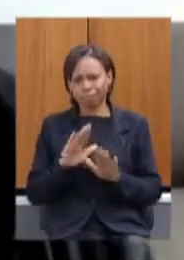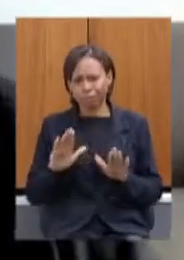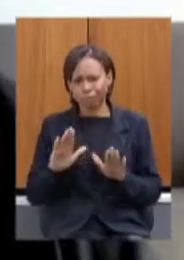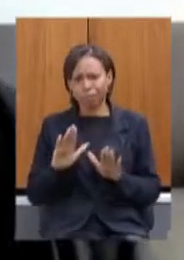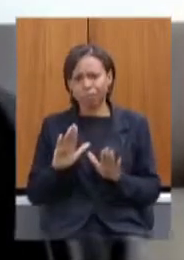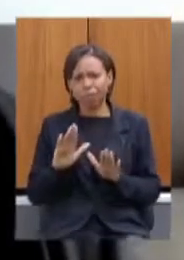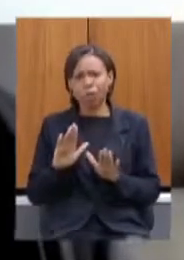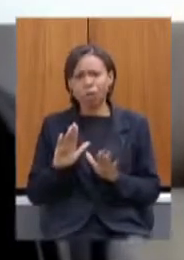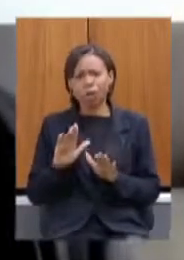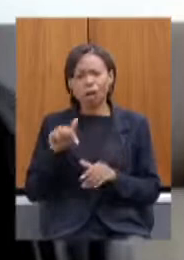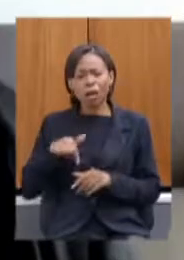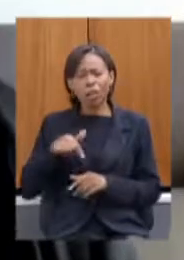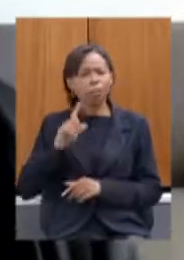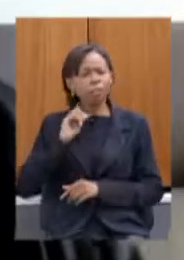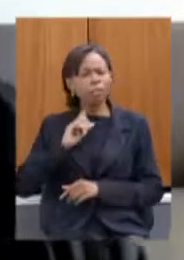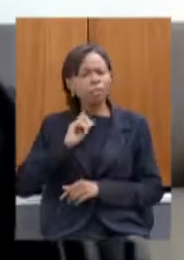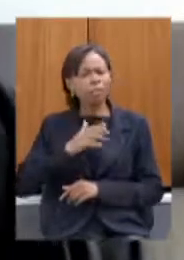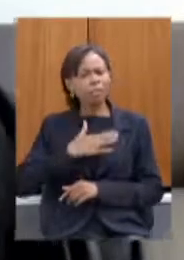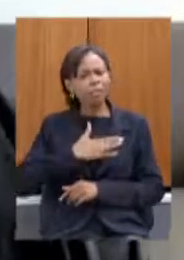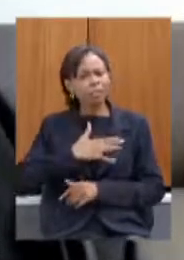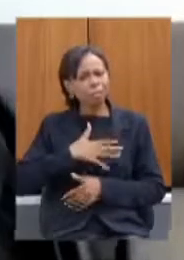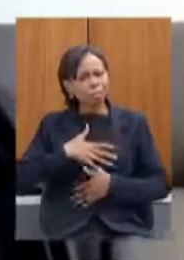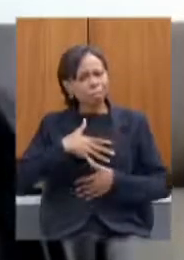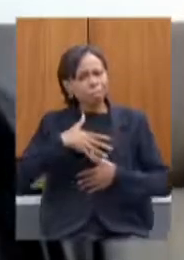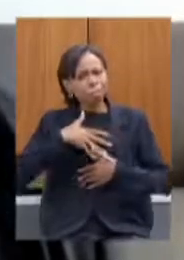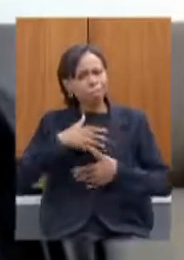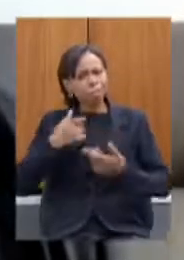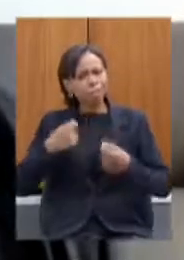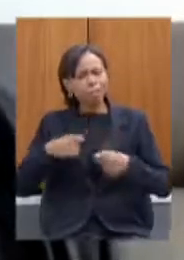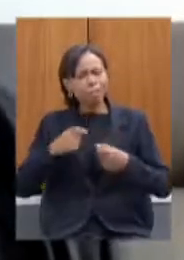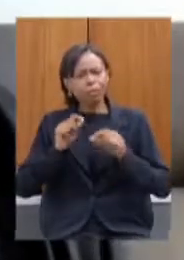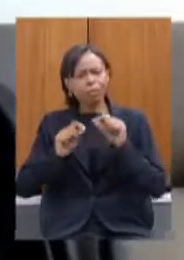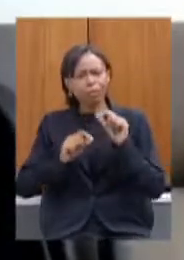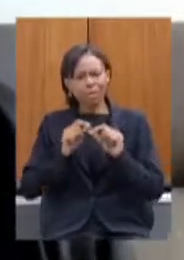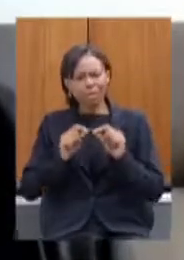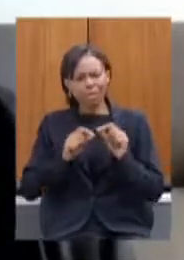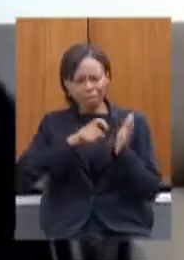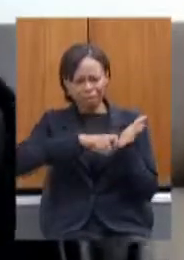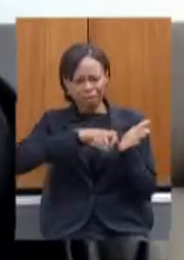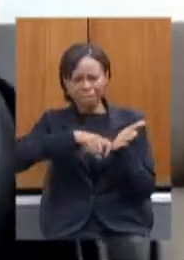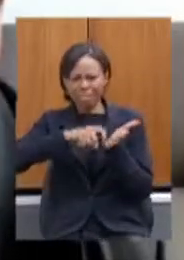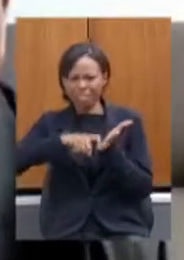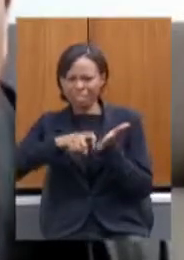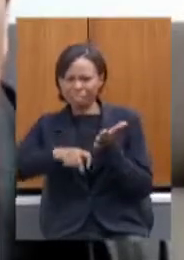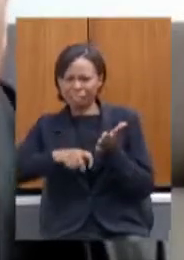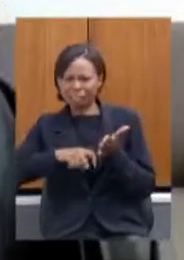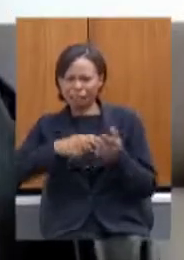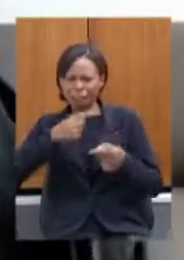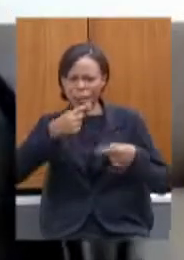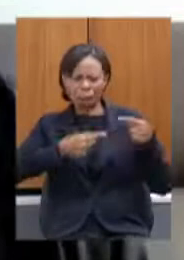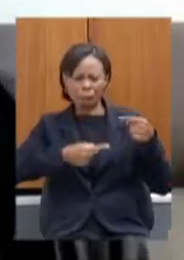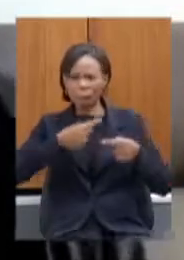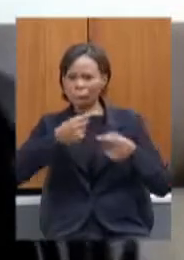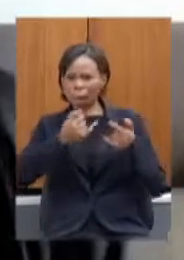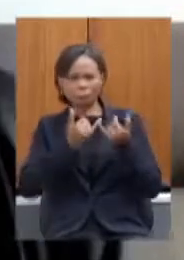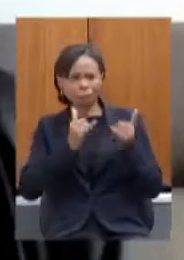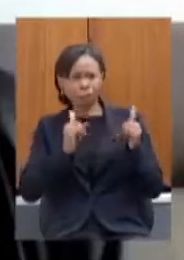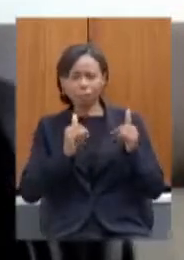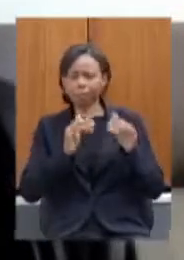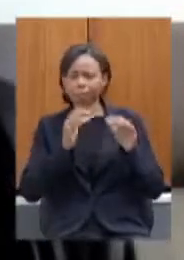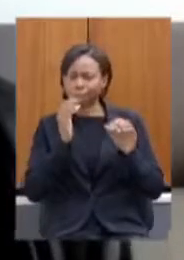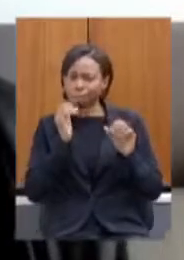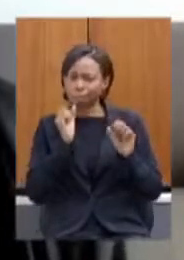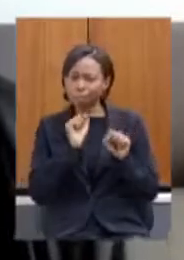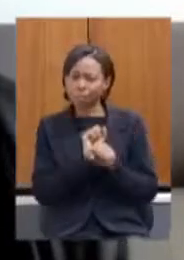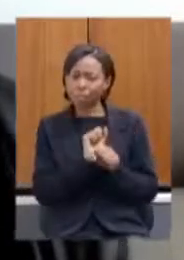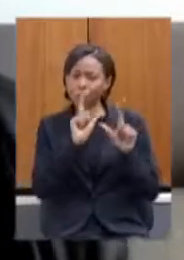prestígio que Minas tem nós temos que reduzir a guerra fiscal e essa é a questão de atribuir tudo a uma grande reforma